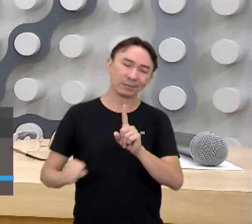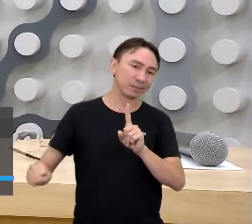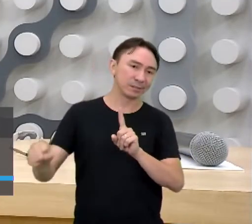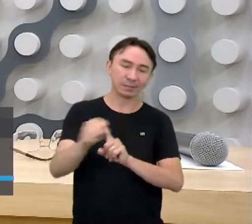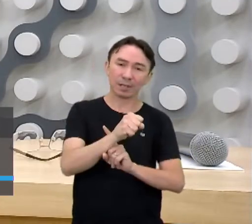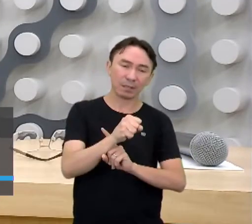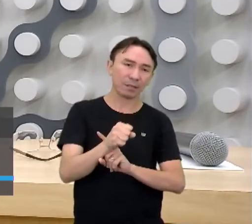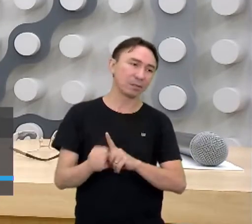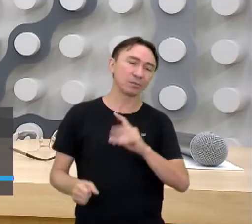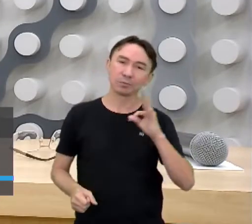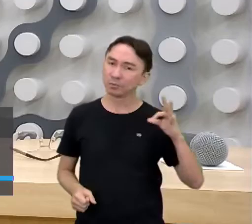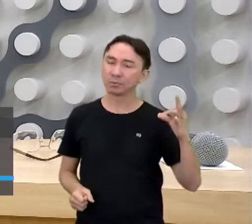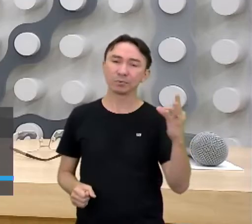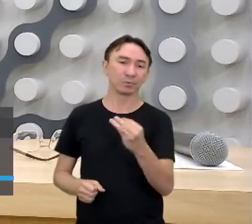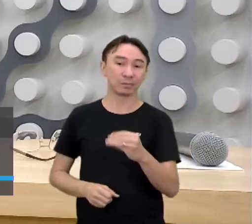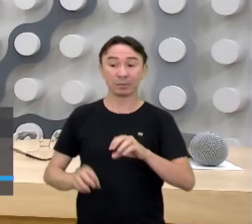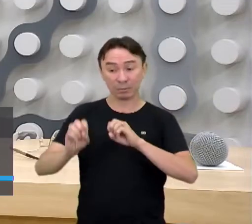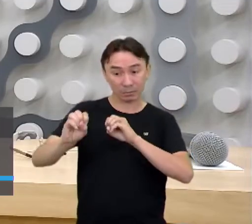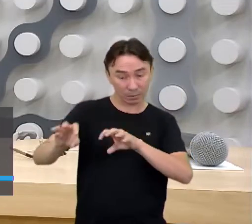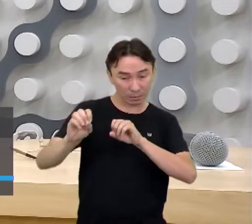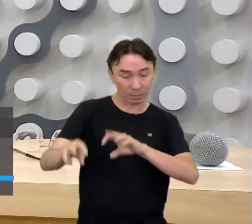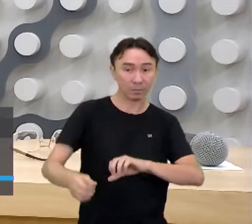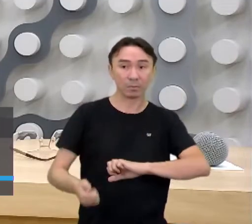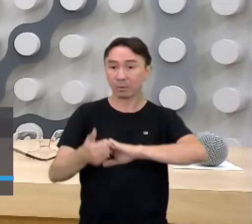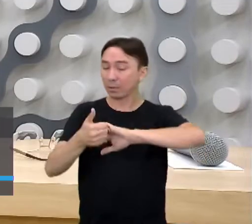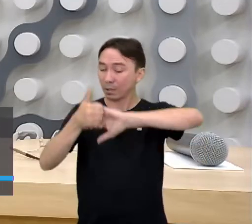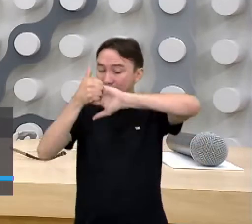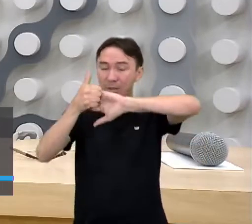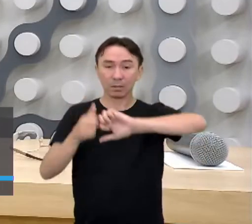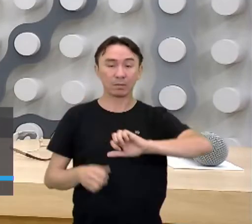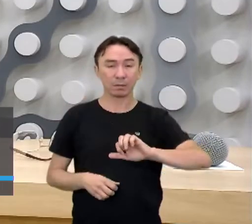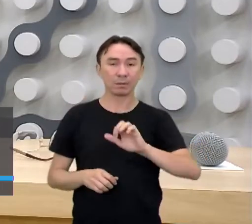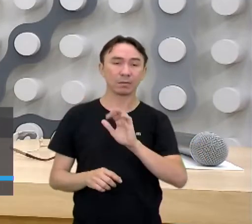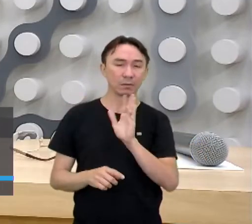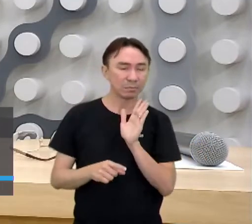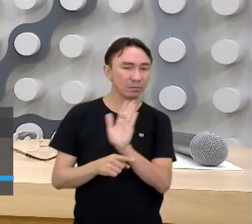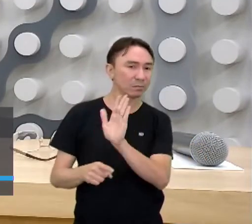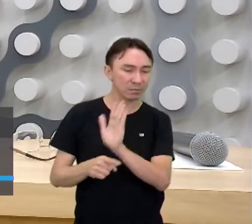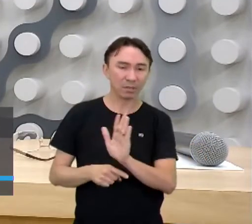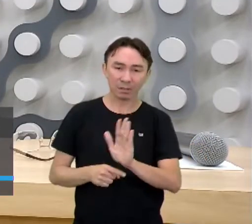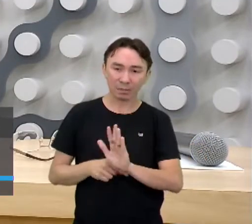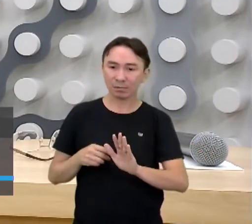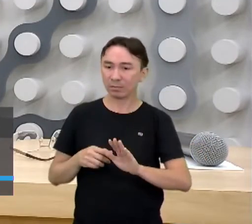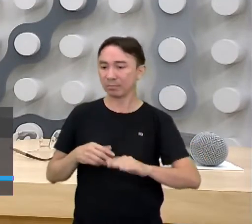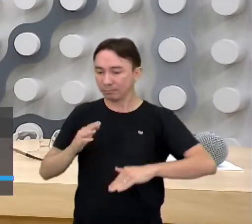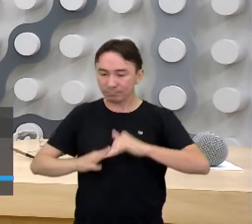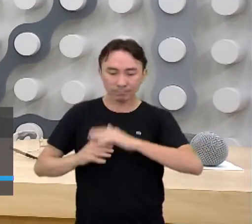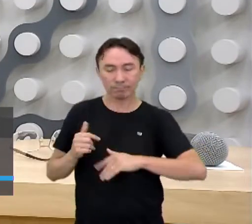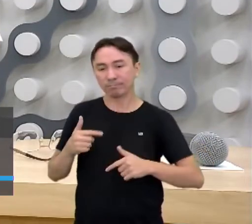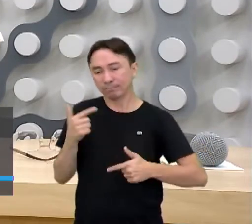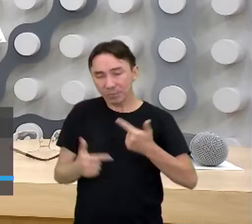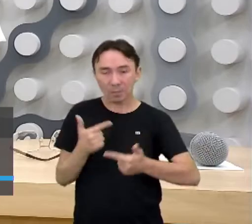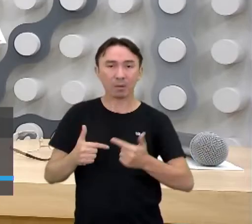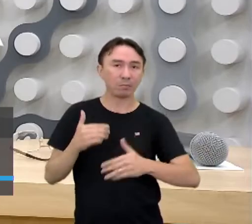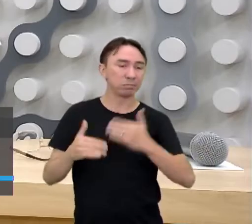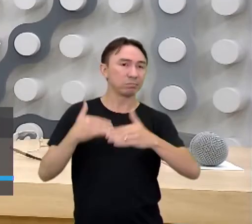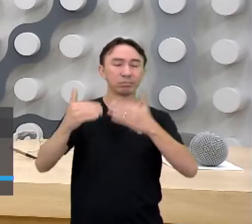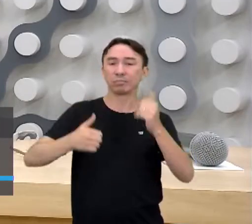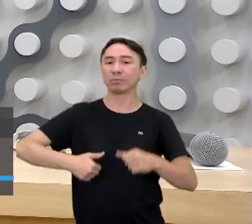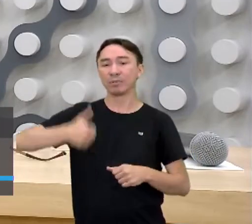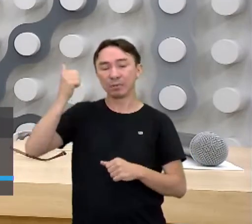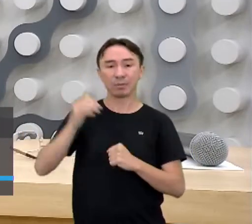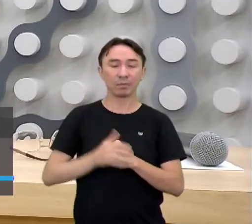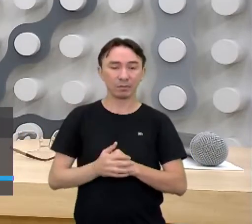educação, principalmente, para dar um desenvolvimento melhor na mão de obra. Uma qualidade na saúde, entendeu?